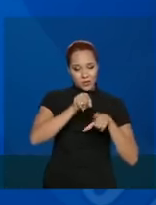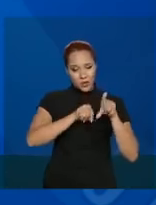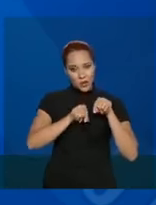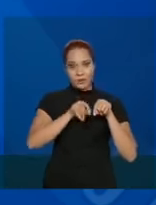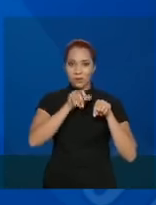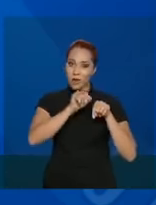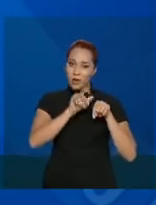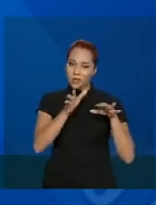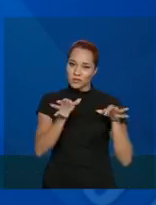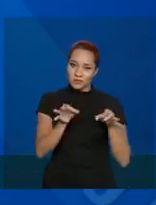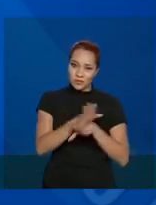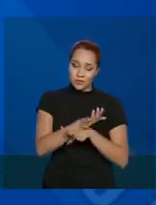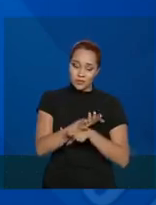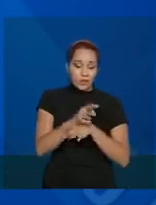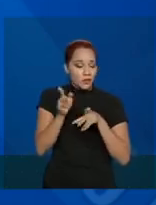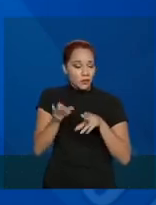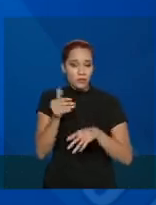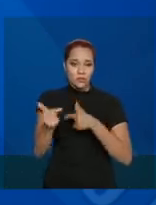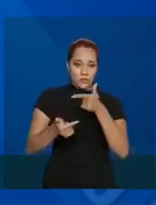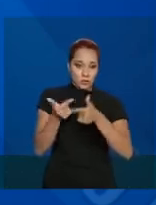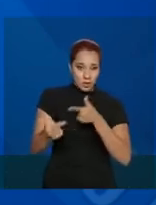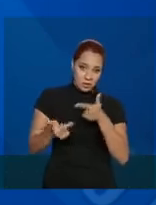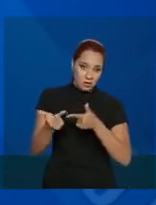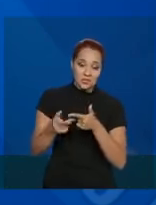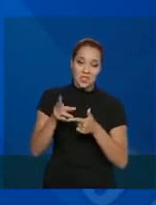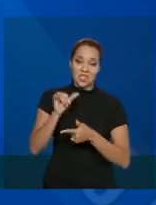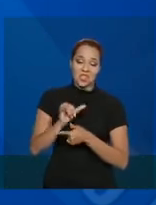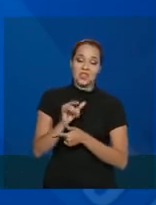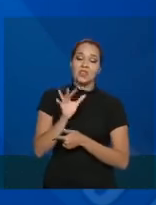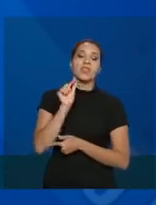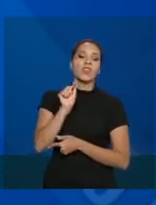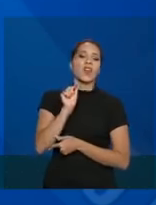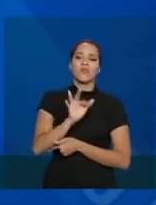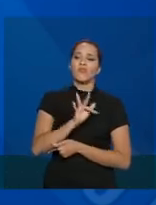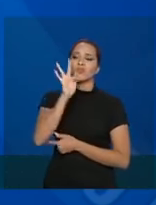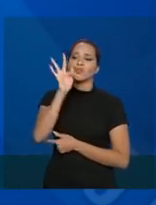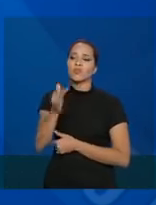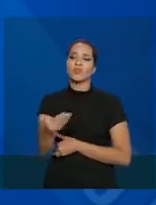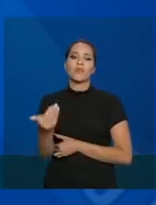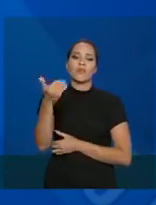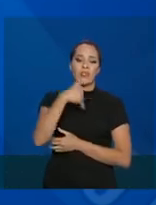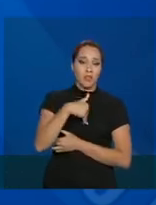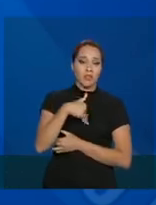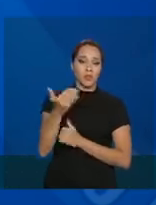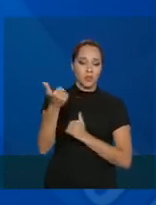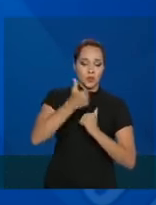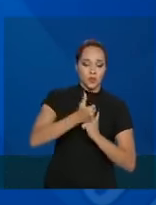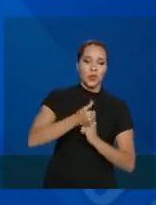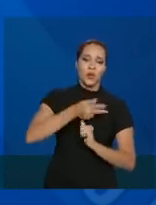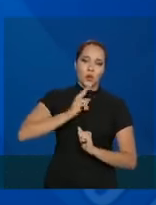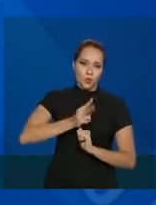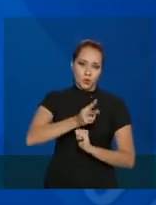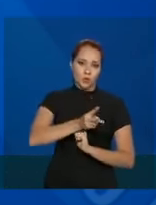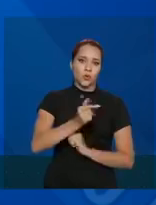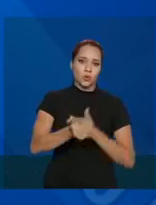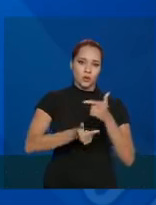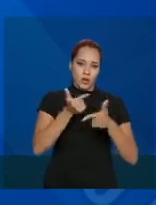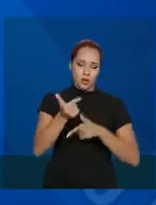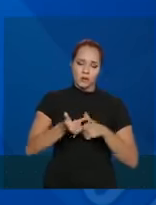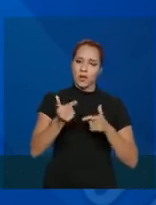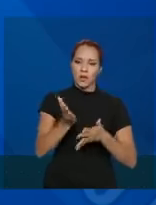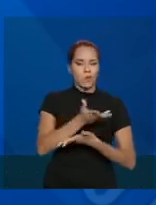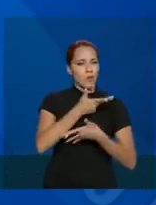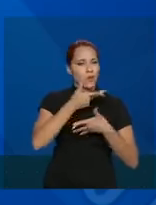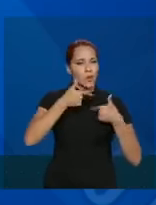maneira nós estamos trabalhando para que quem quer que venha dê continuidade ao trabalho da melhor